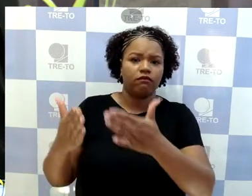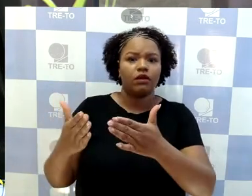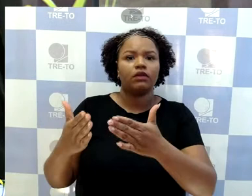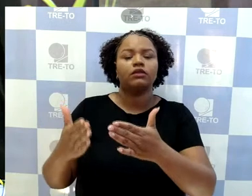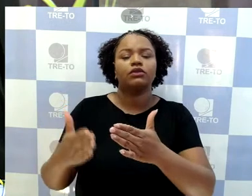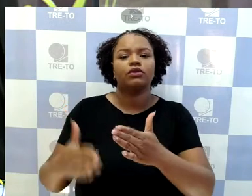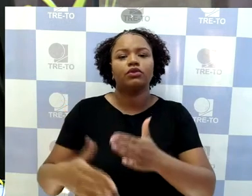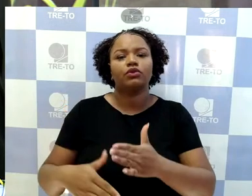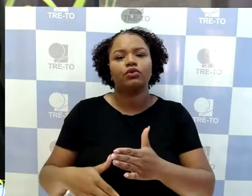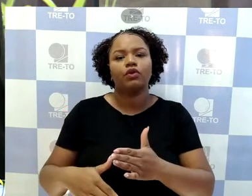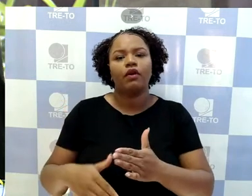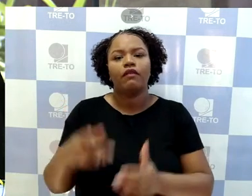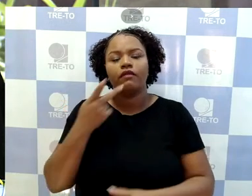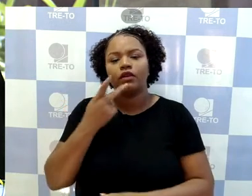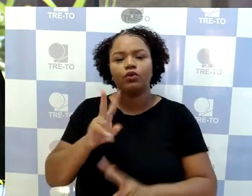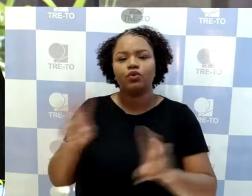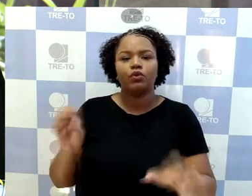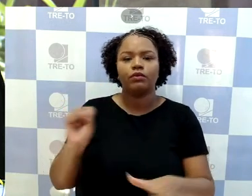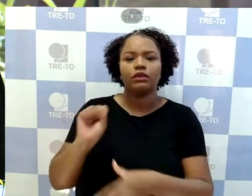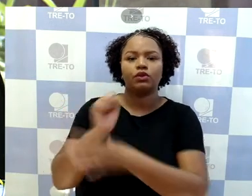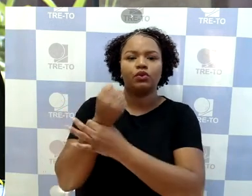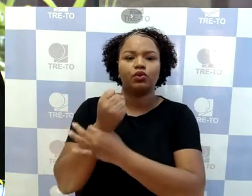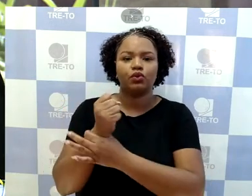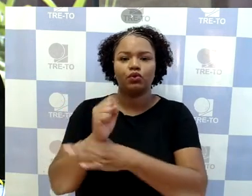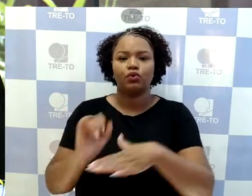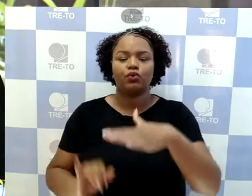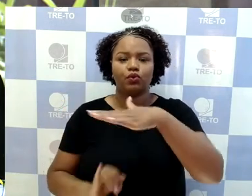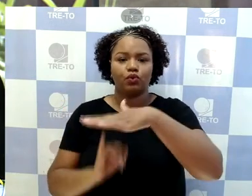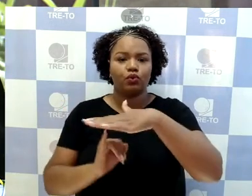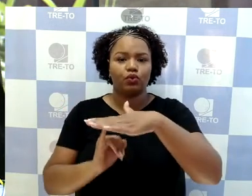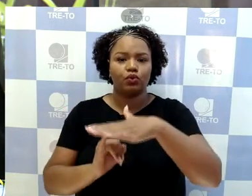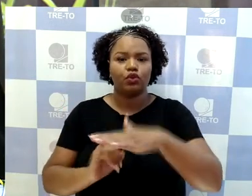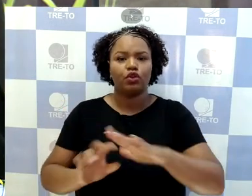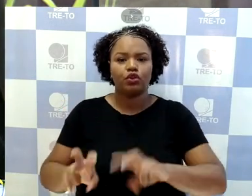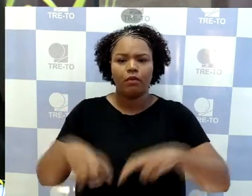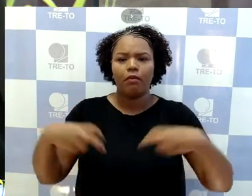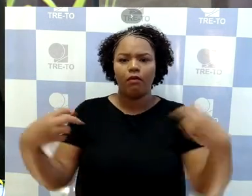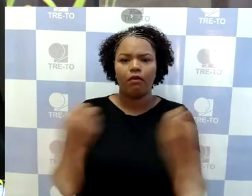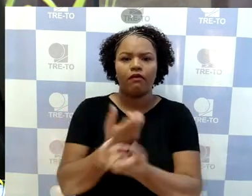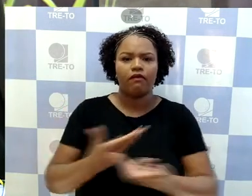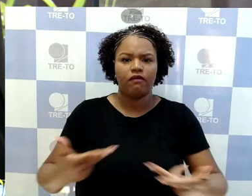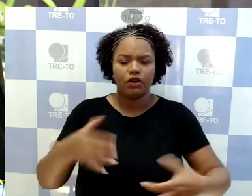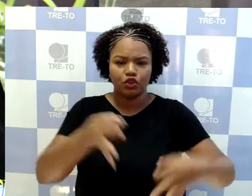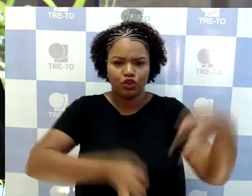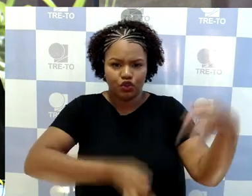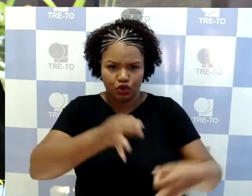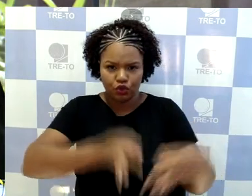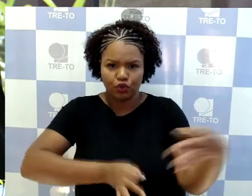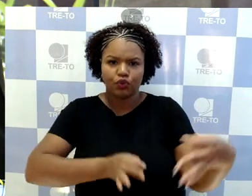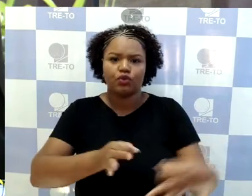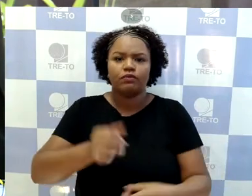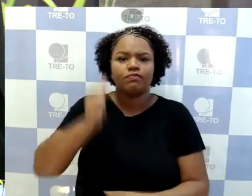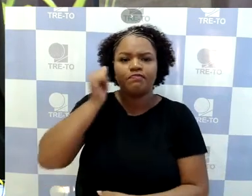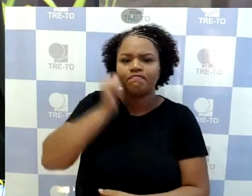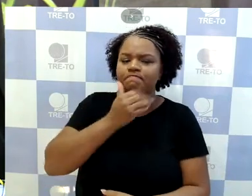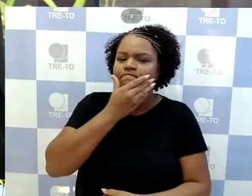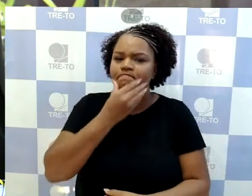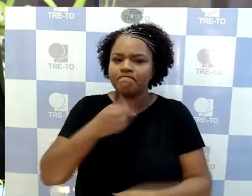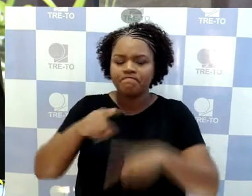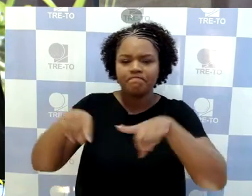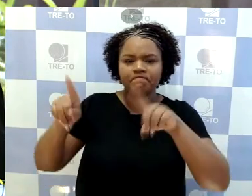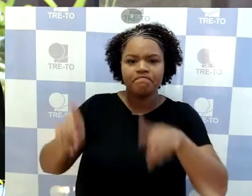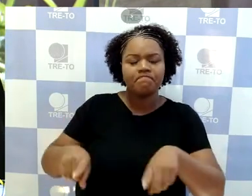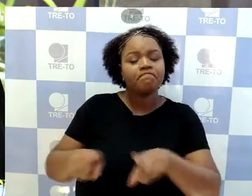segurança institucional de magistrados, servidores e servidoras e demais ativos da